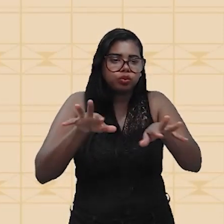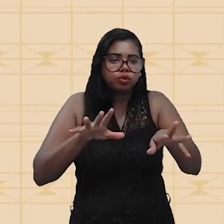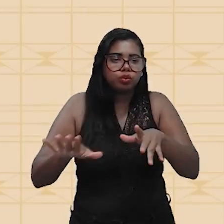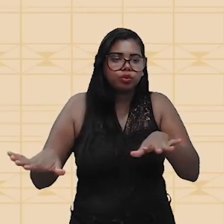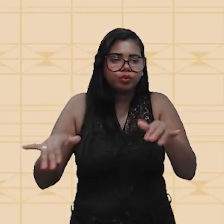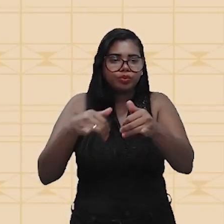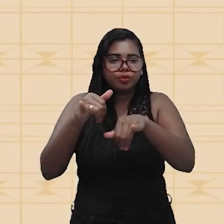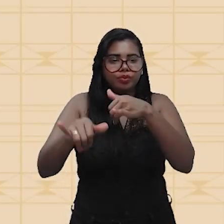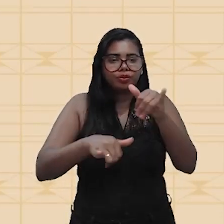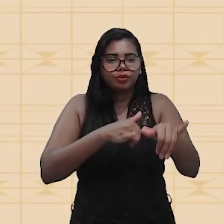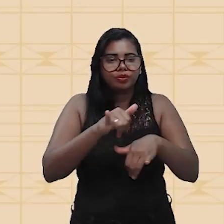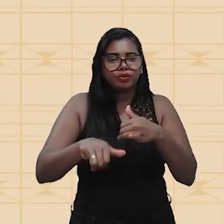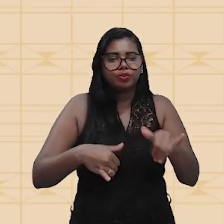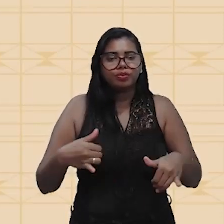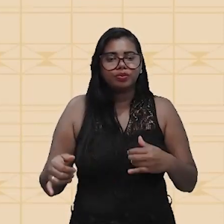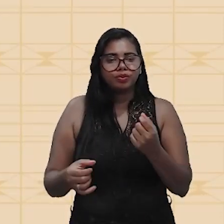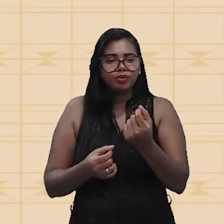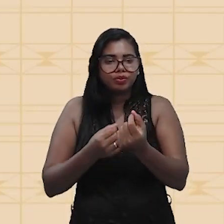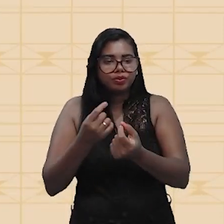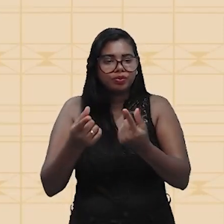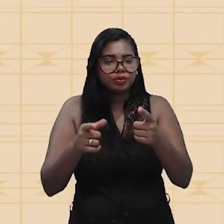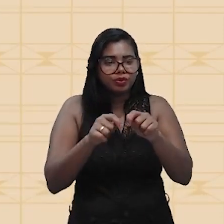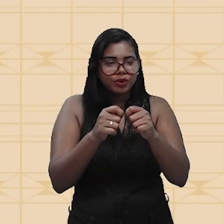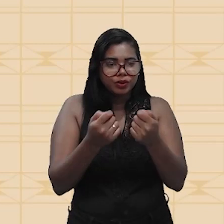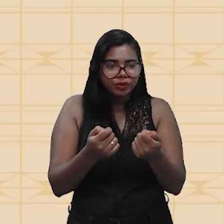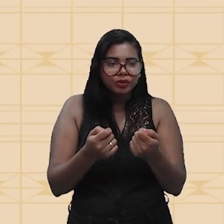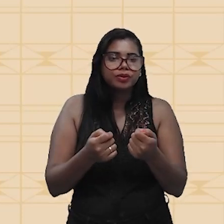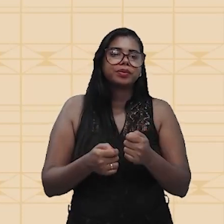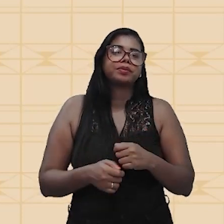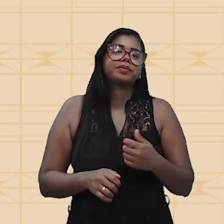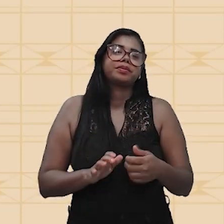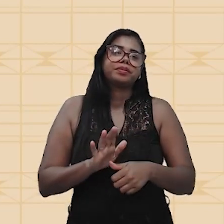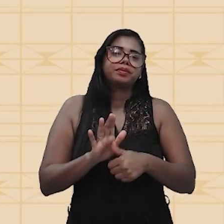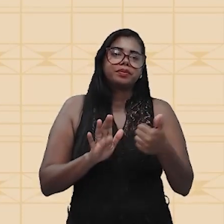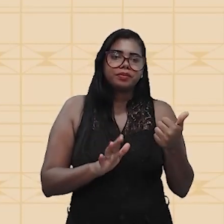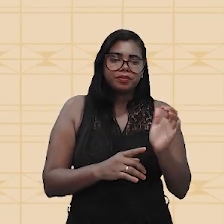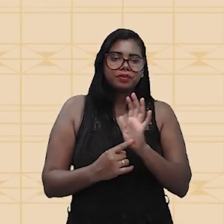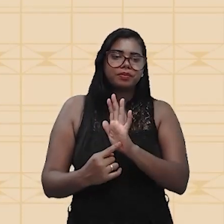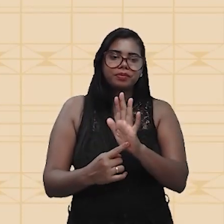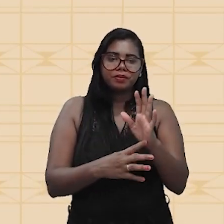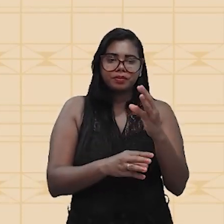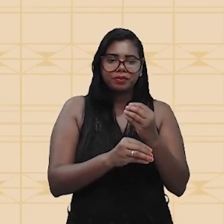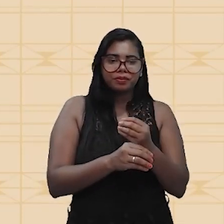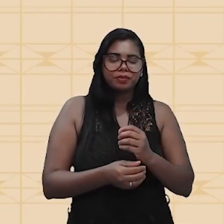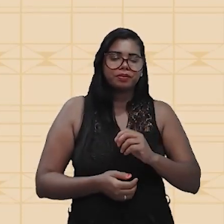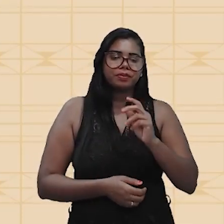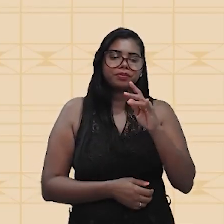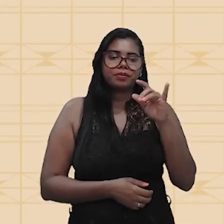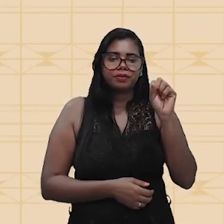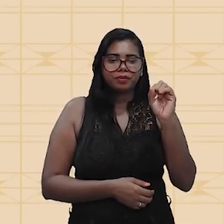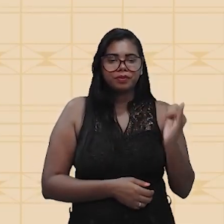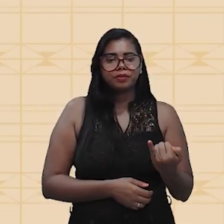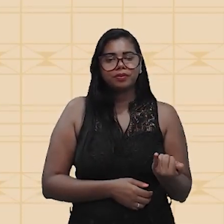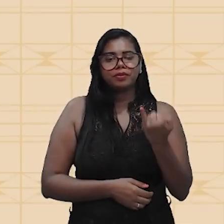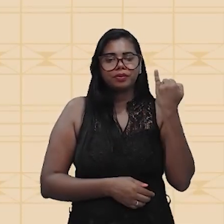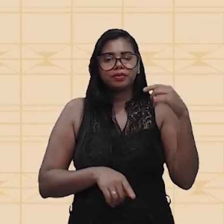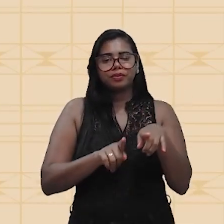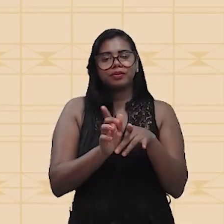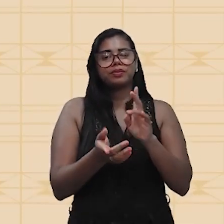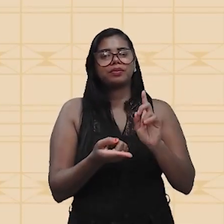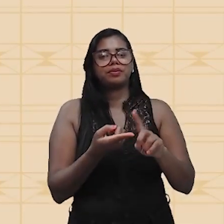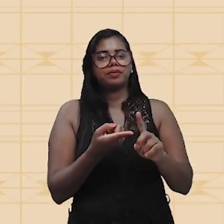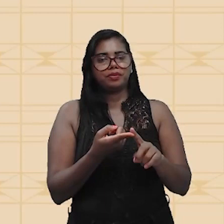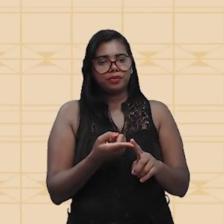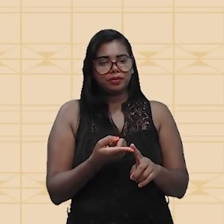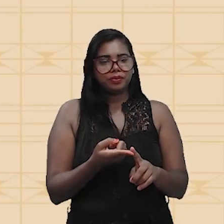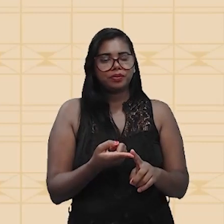cada um desses pedaços. E isso passa a chamada de lei dos nós, primeira lei de Kischoff. O que é importante é que, como a conservação da carga